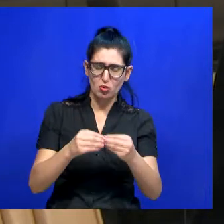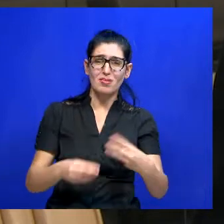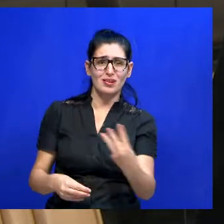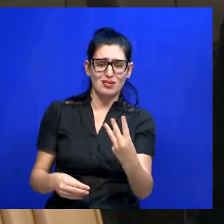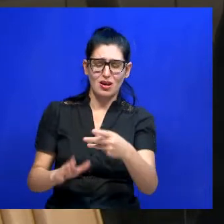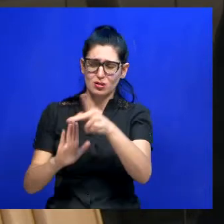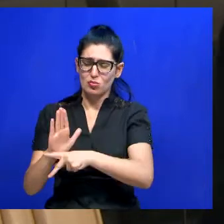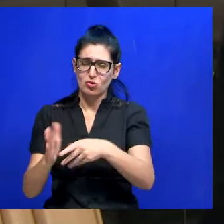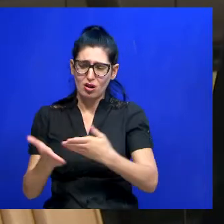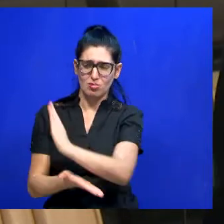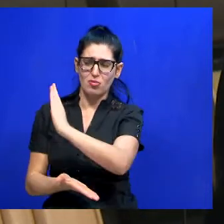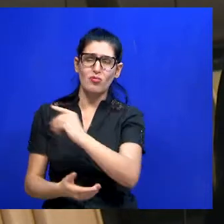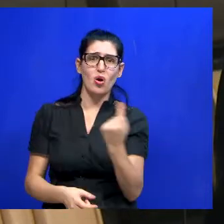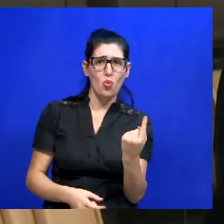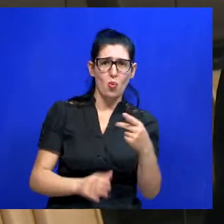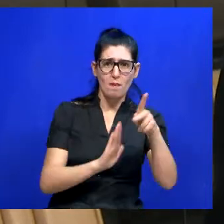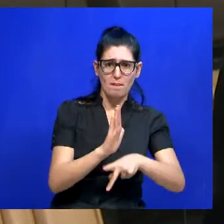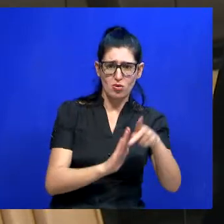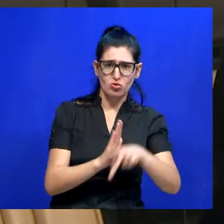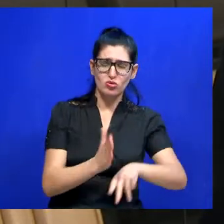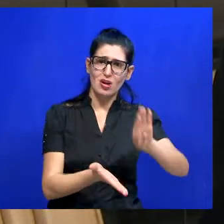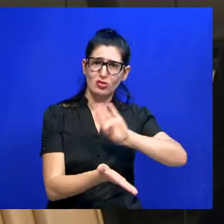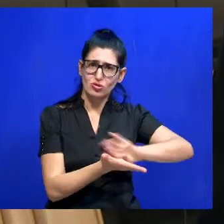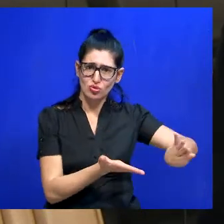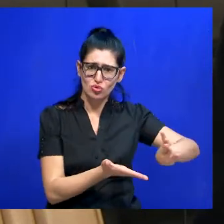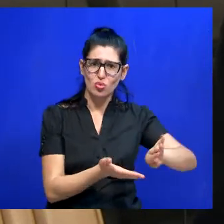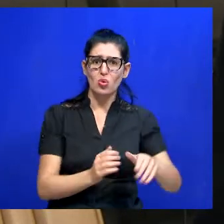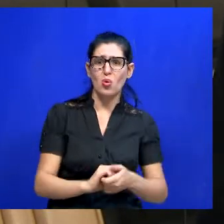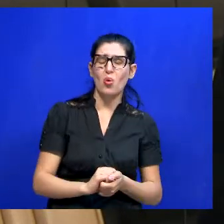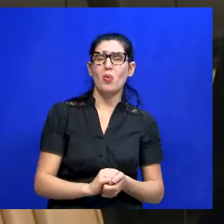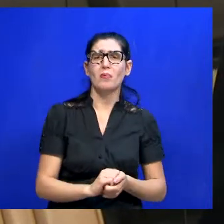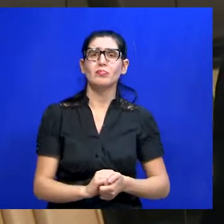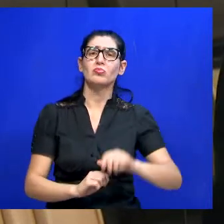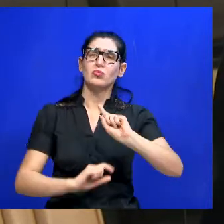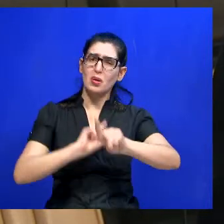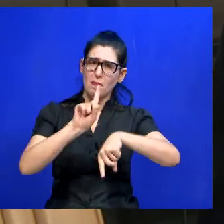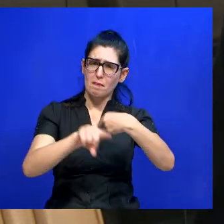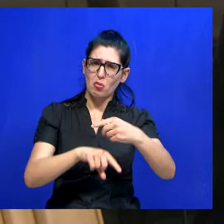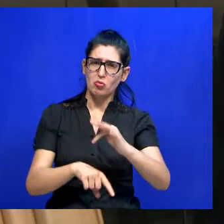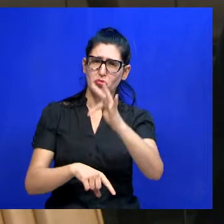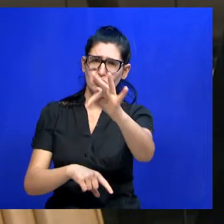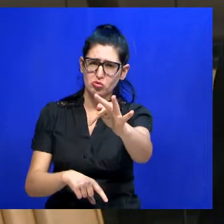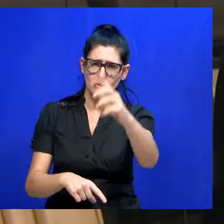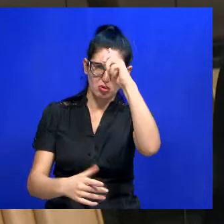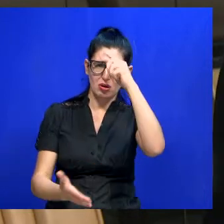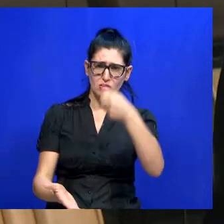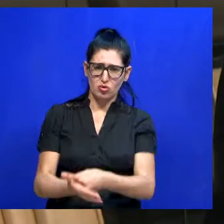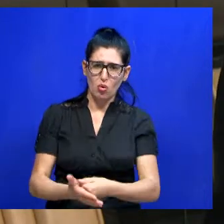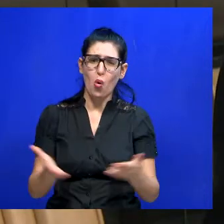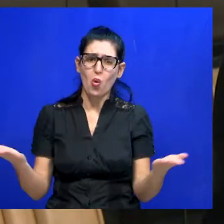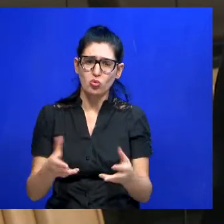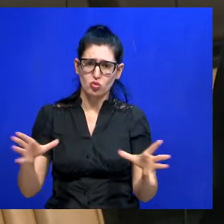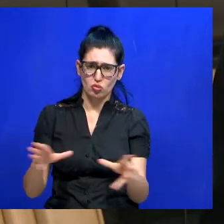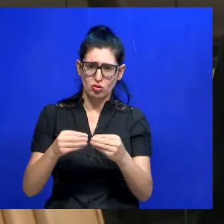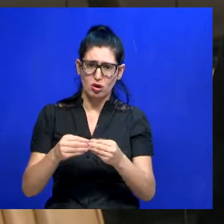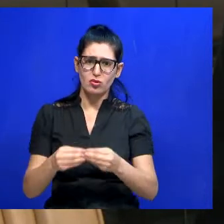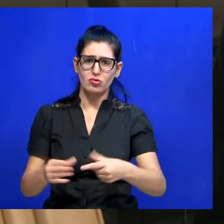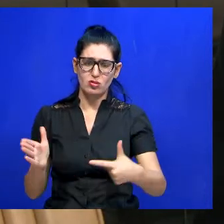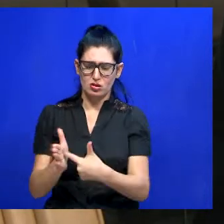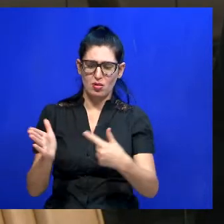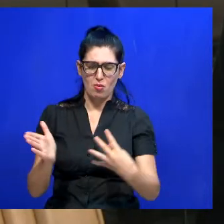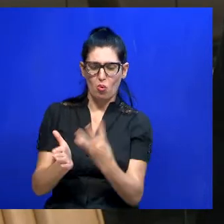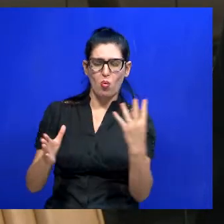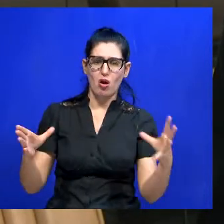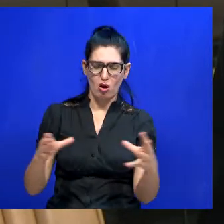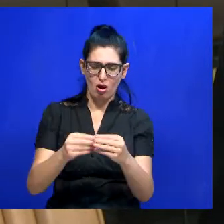aprovados, um deles retirado, provavelmente não veremos este projeto nas próximas sessões. Este foi o resumo da 24ª sessão ordinária do